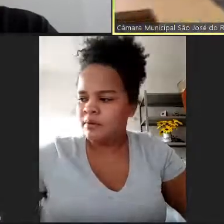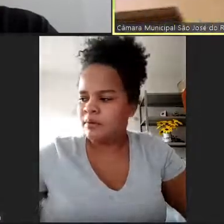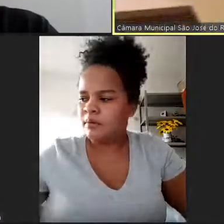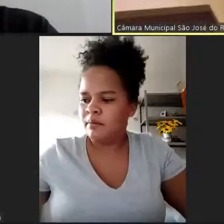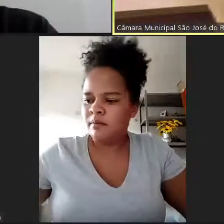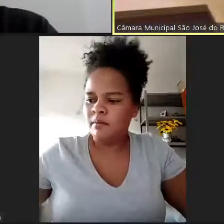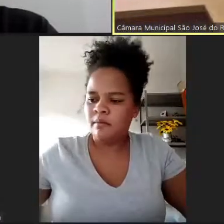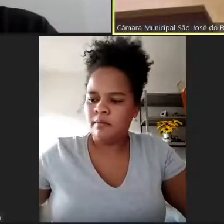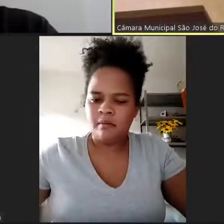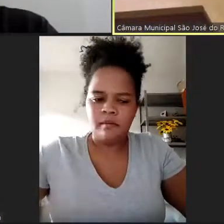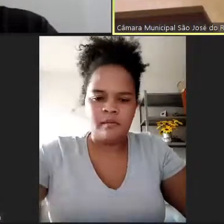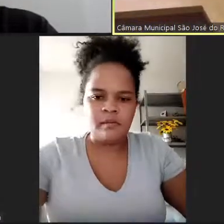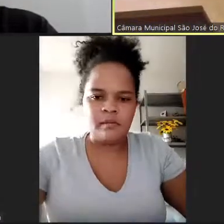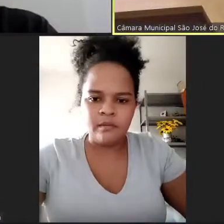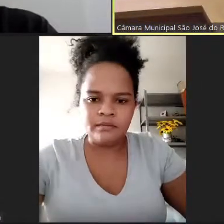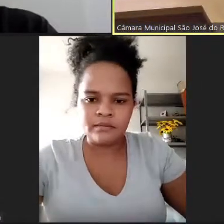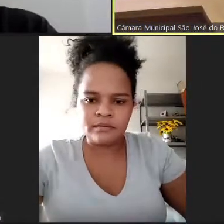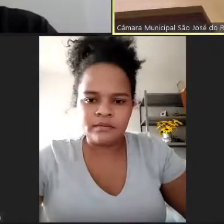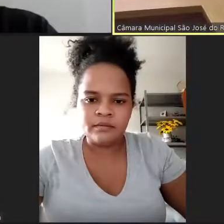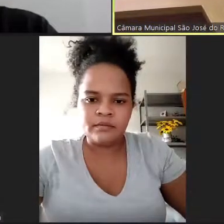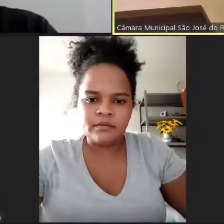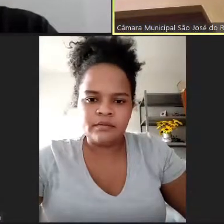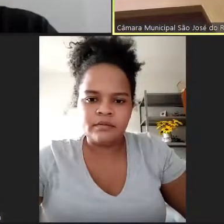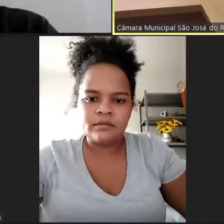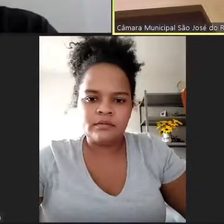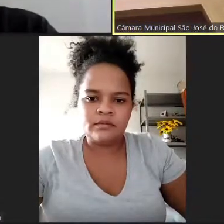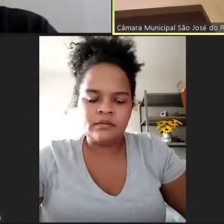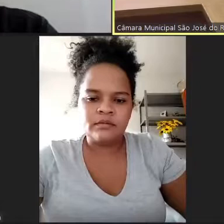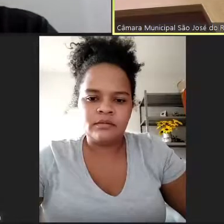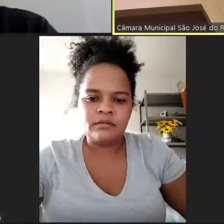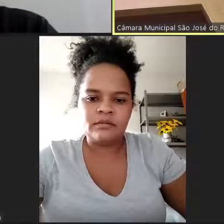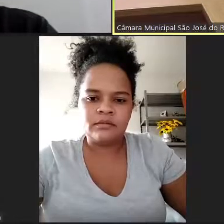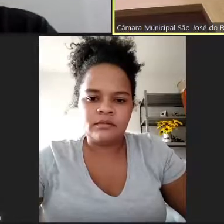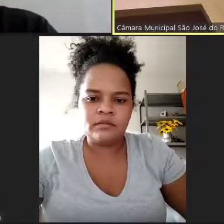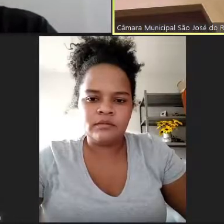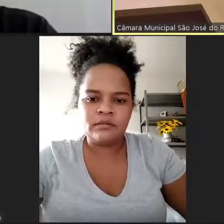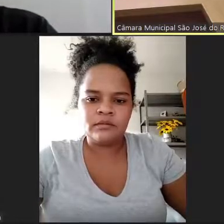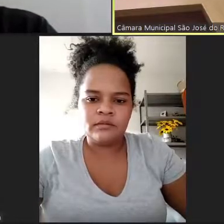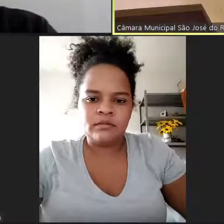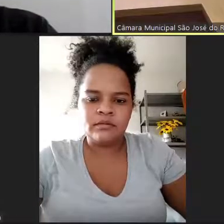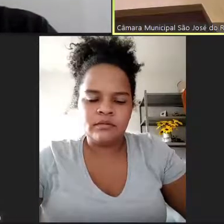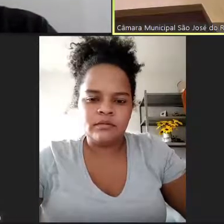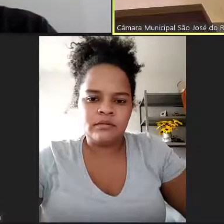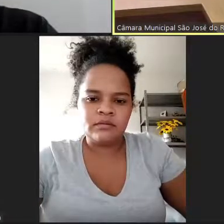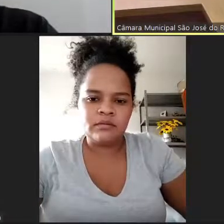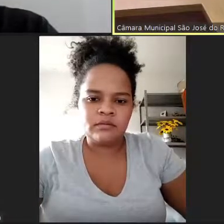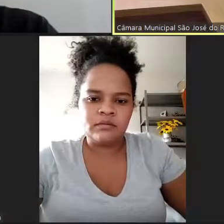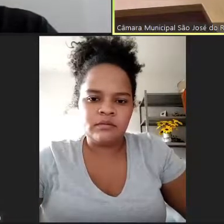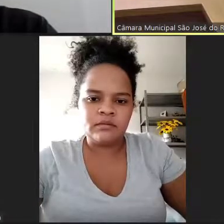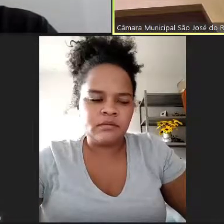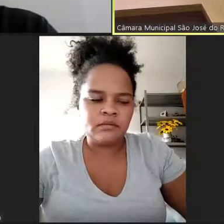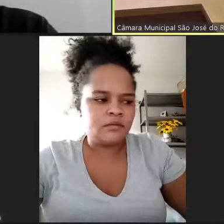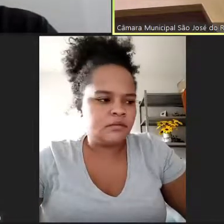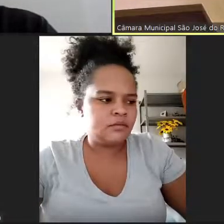Desenvolvimento Urbano, Industrial e Econômico, que seria esse que o Rafael comentou, ele pega muito similar ao que foi